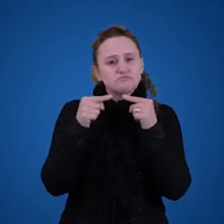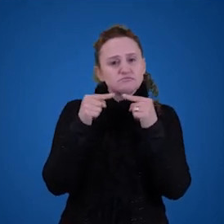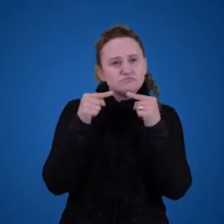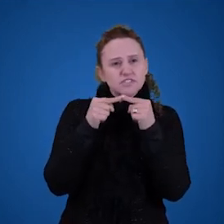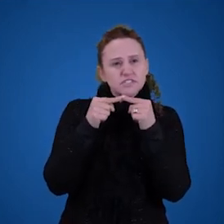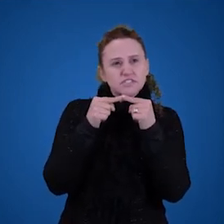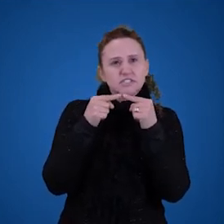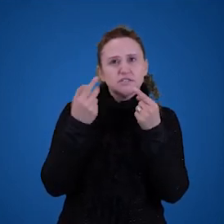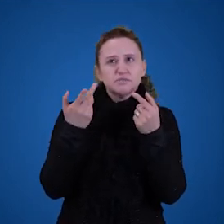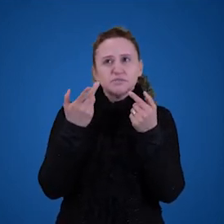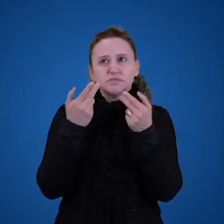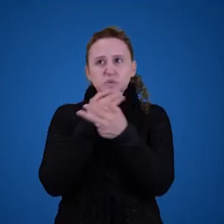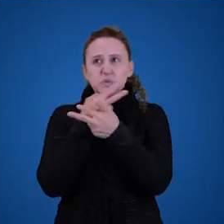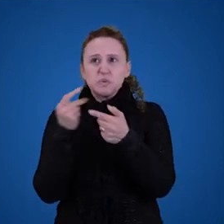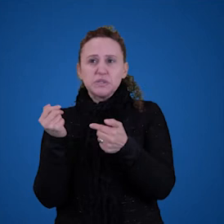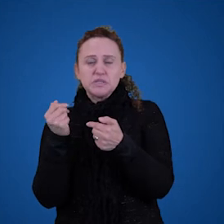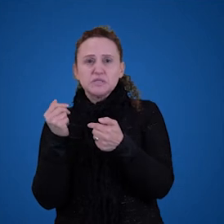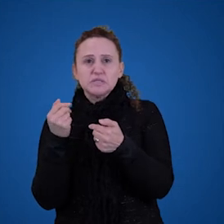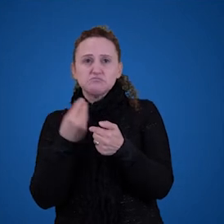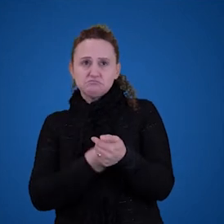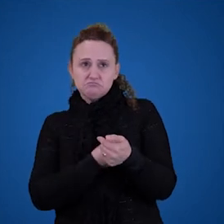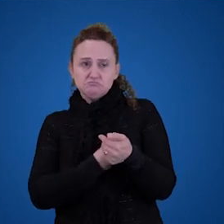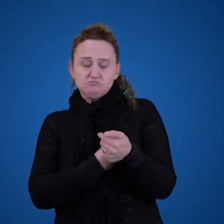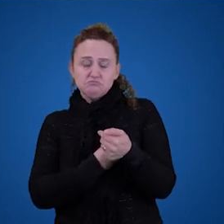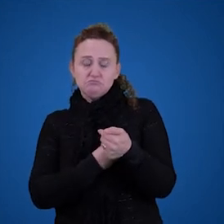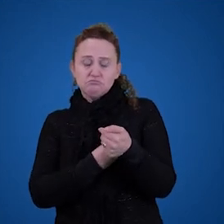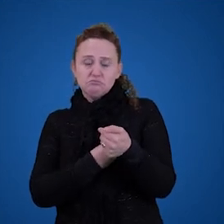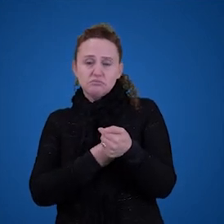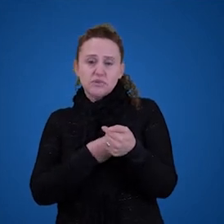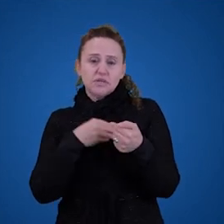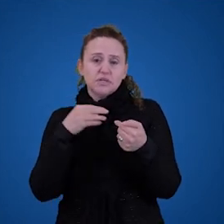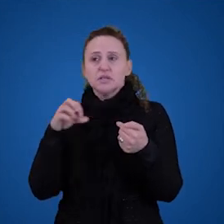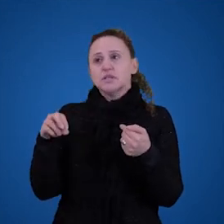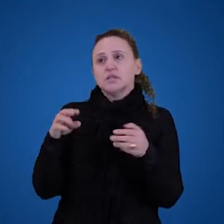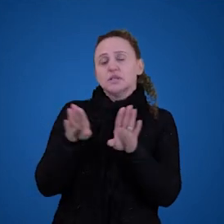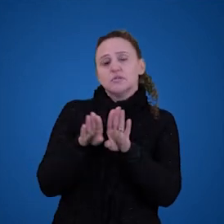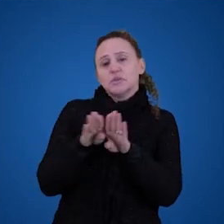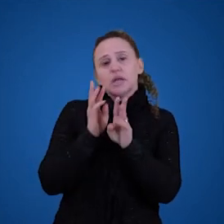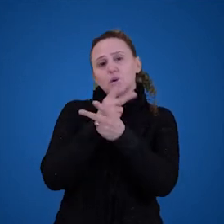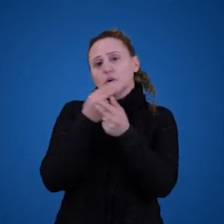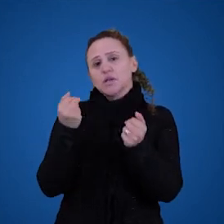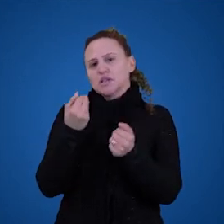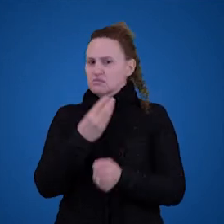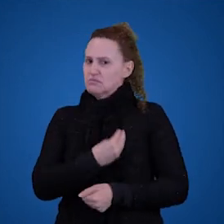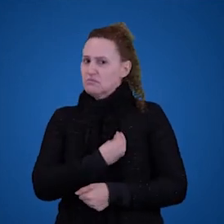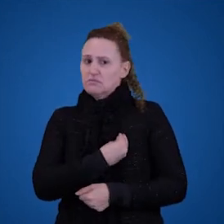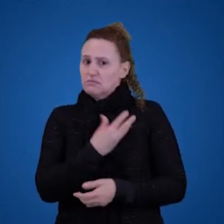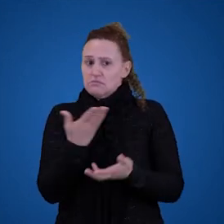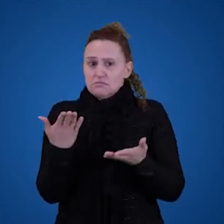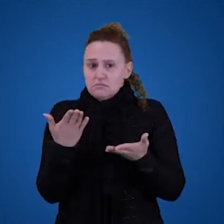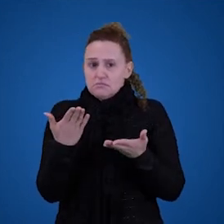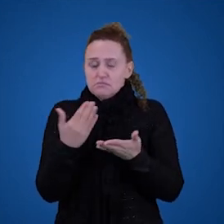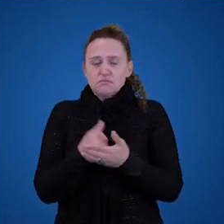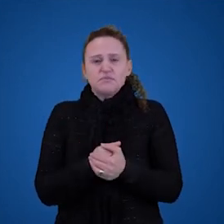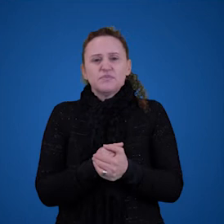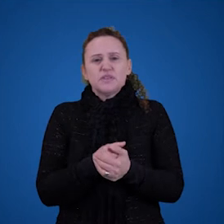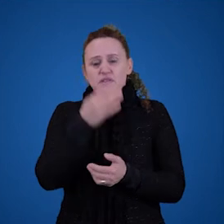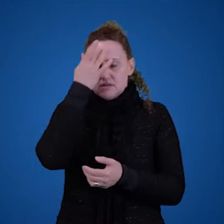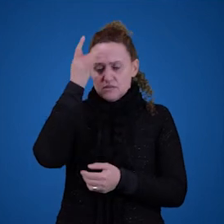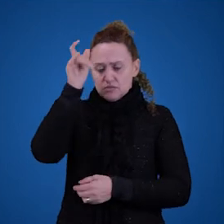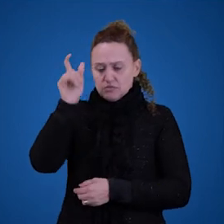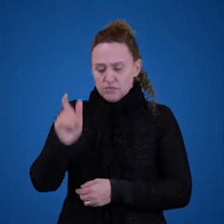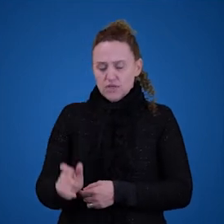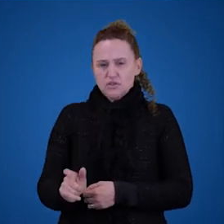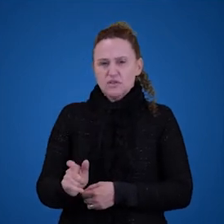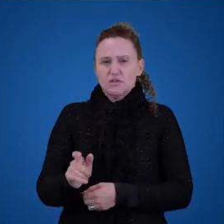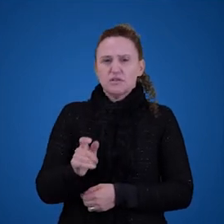existem, como se eles existissem, como se estivéssemos falando de coisas do mundo. Como se os personagens estivessem aqui com a gente. Para quem é fã da